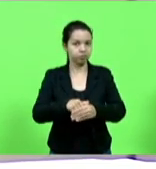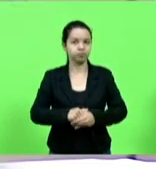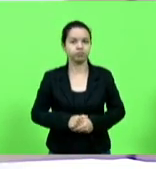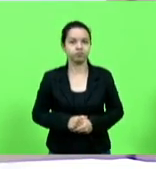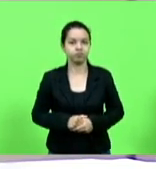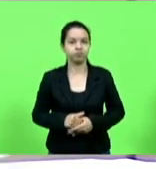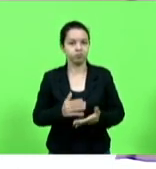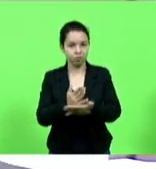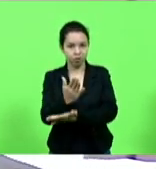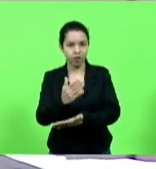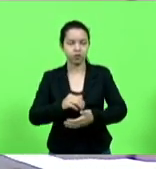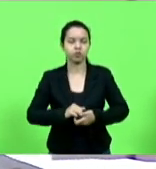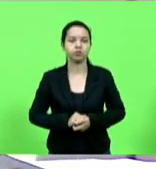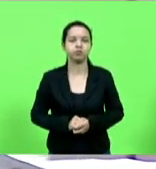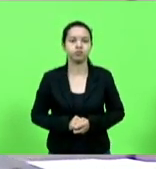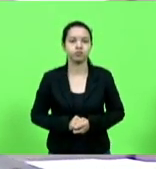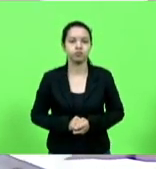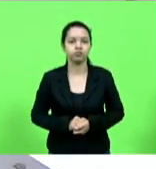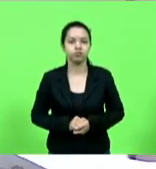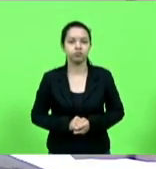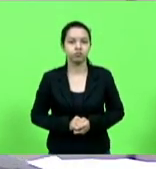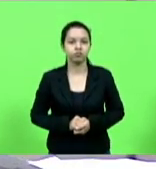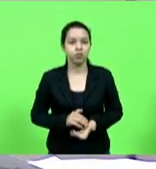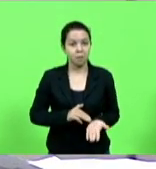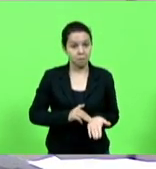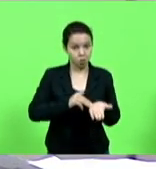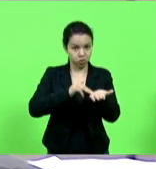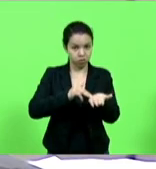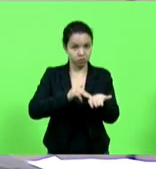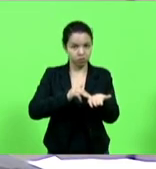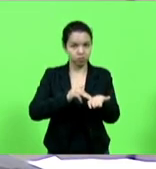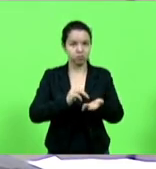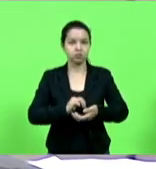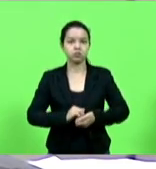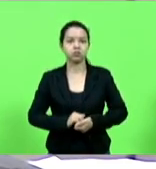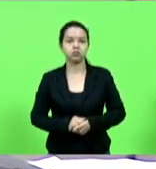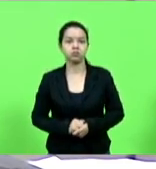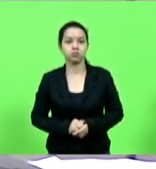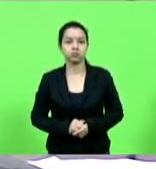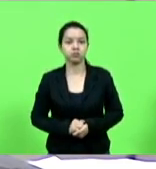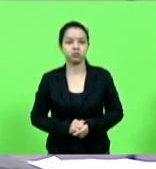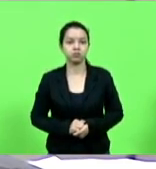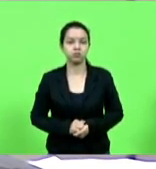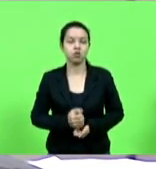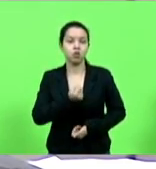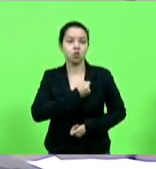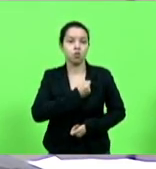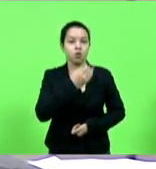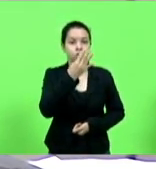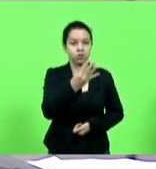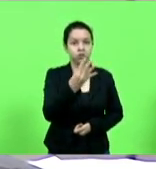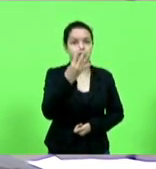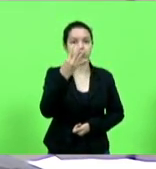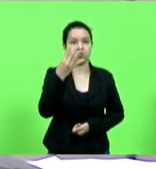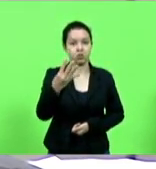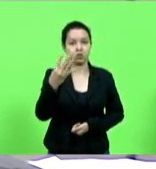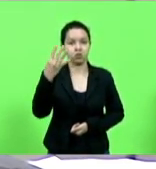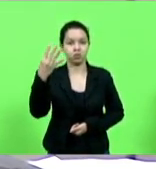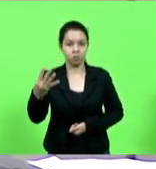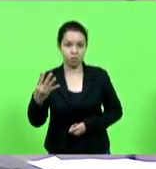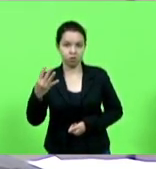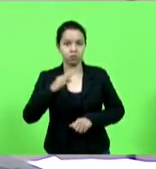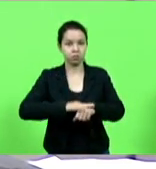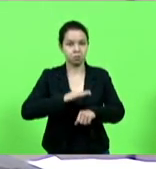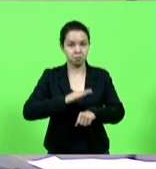aprovado moções moção número 444 deputado Jerry